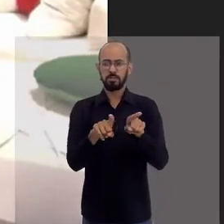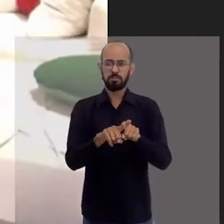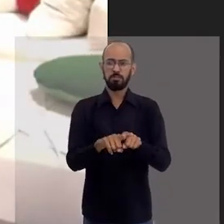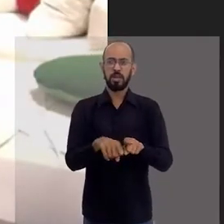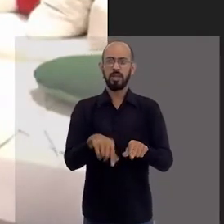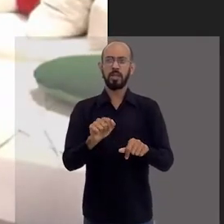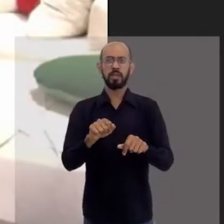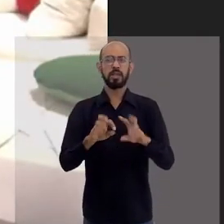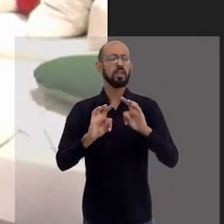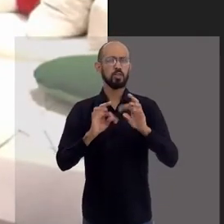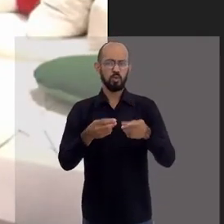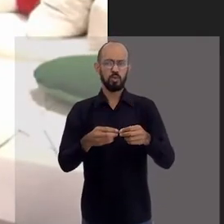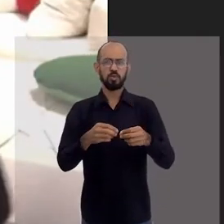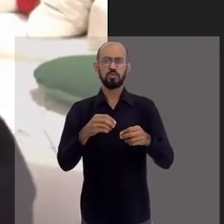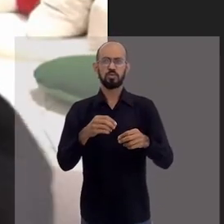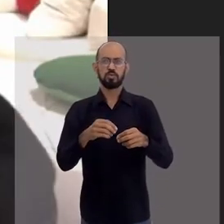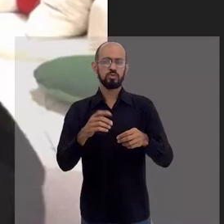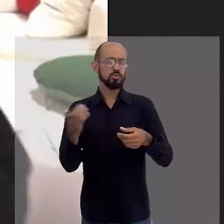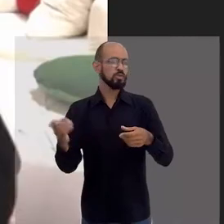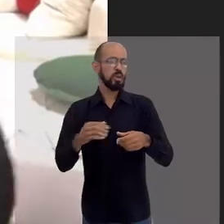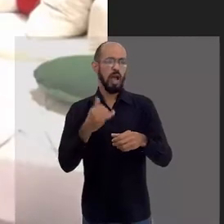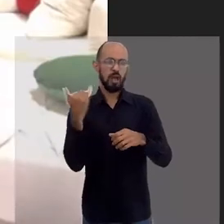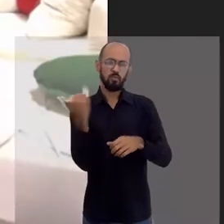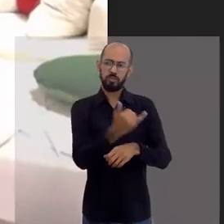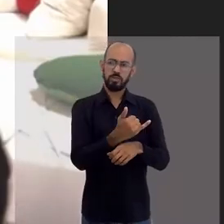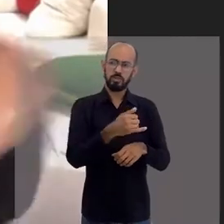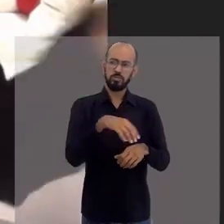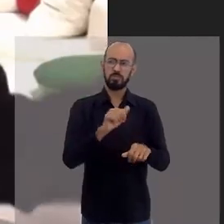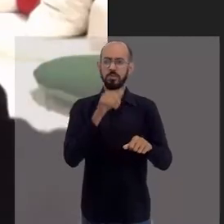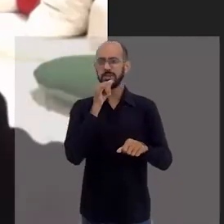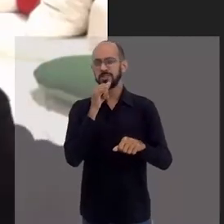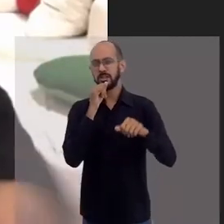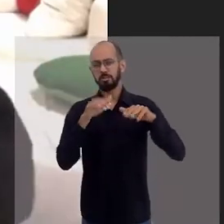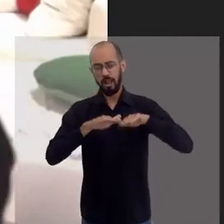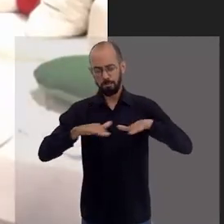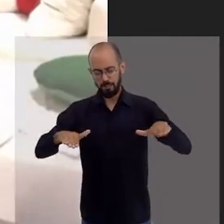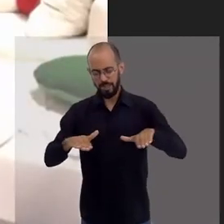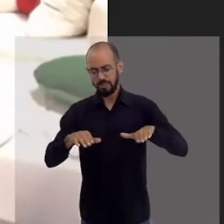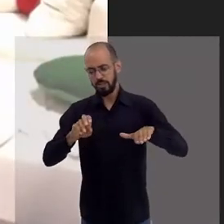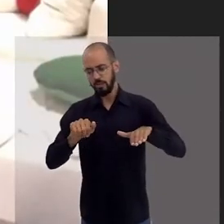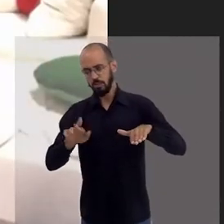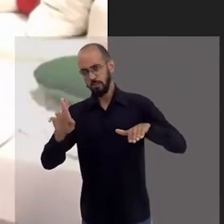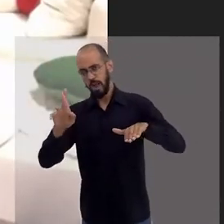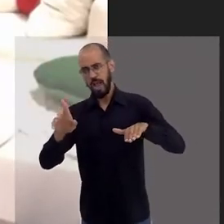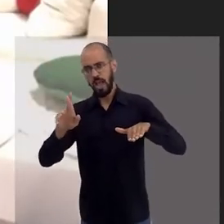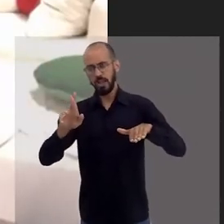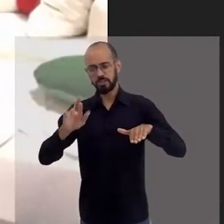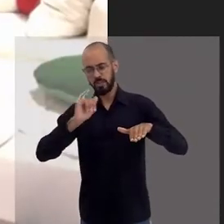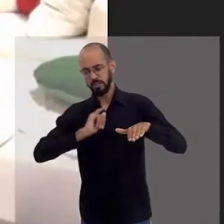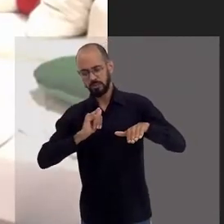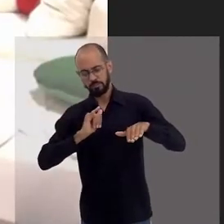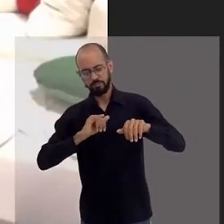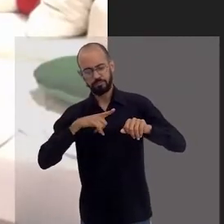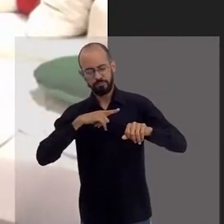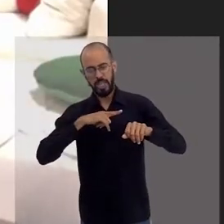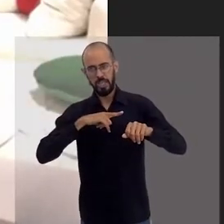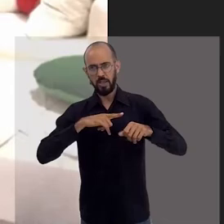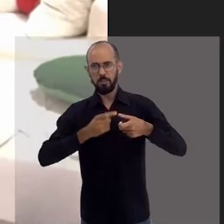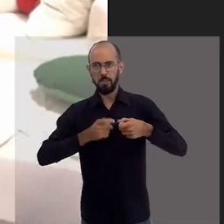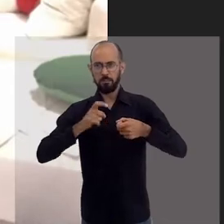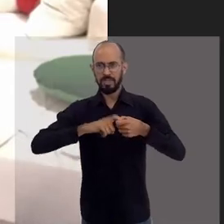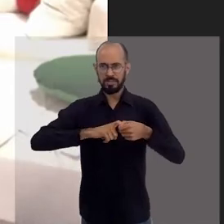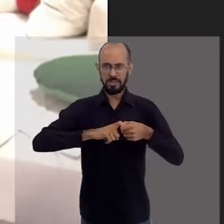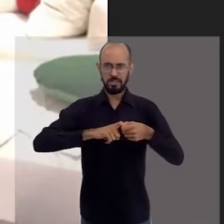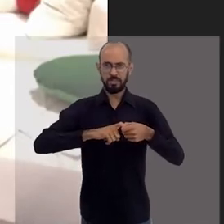mandar para o Garrafa no Mar, que a mesa do bar, que o cara está tomando uma cerveja, comendo um salgadinho, né? Agora, então, você com a